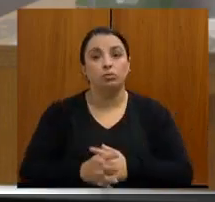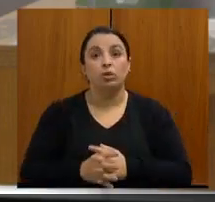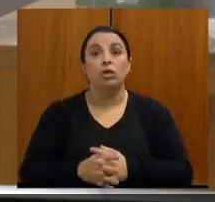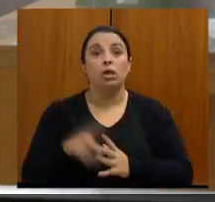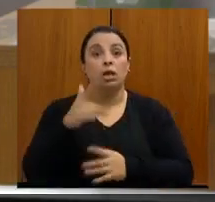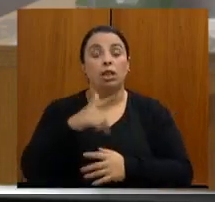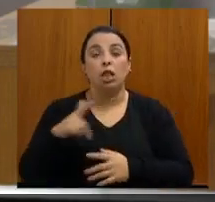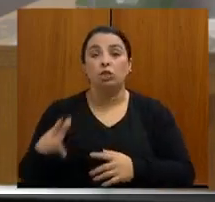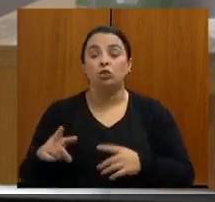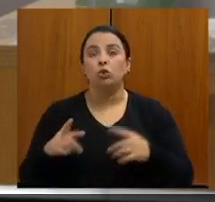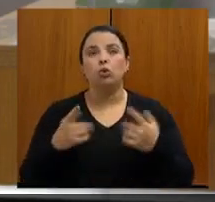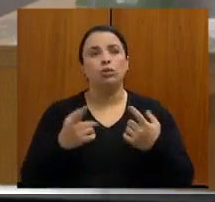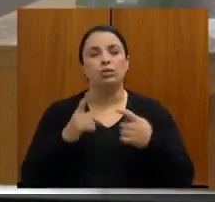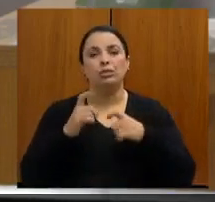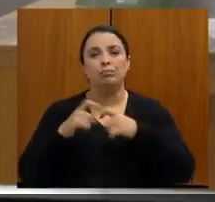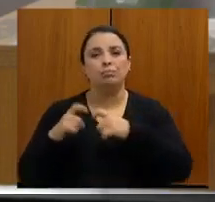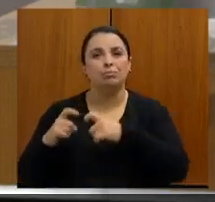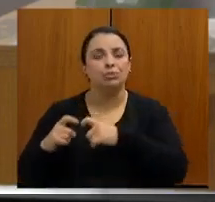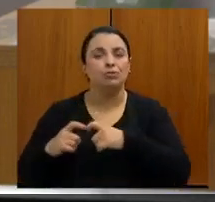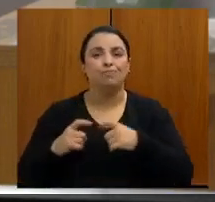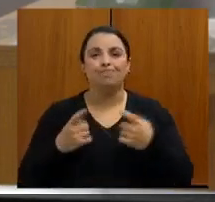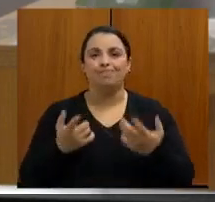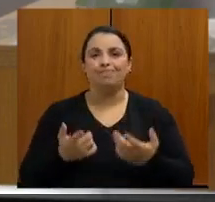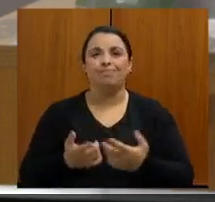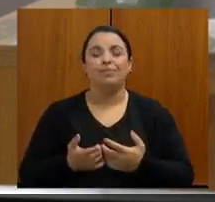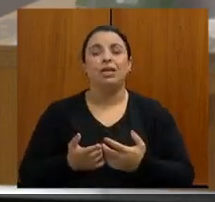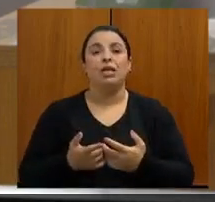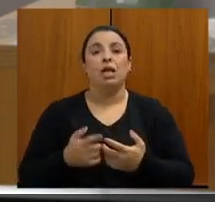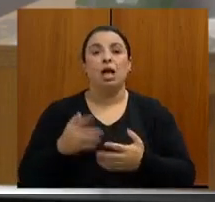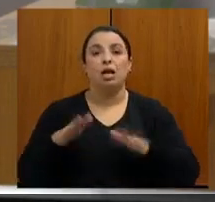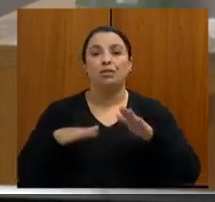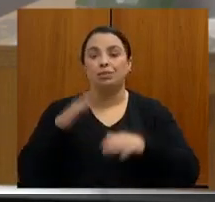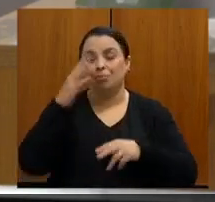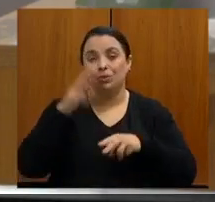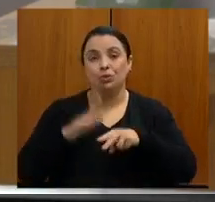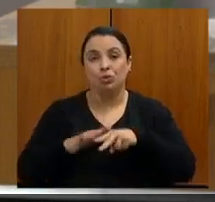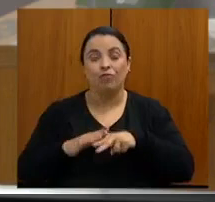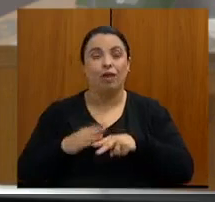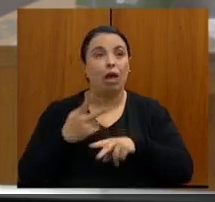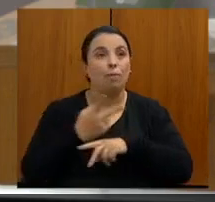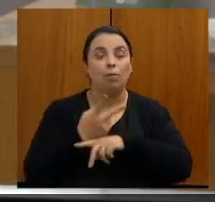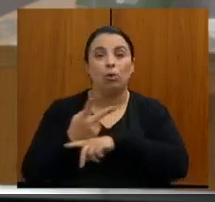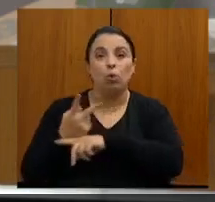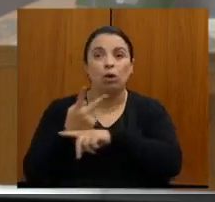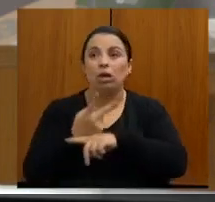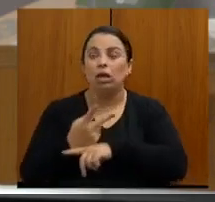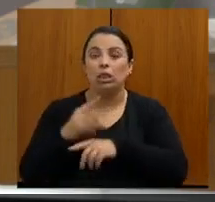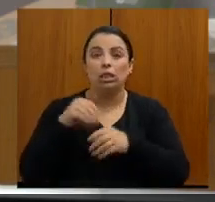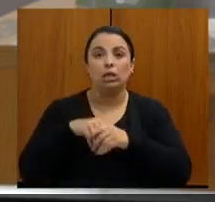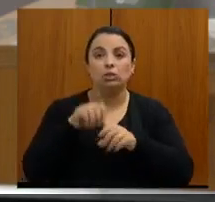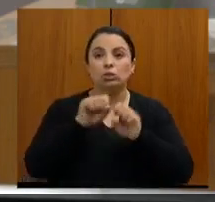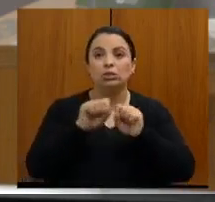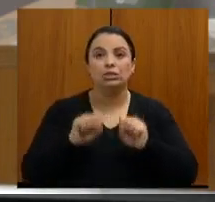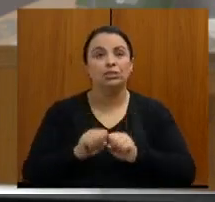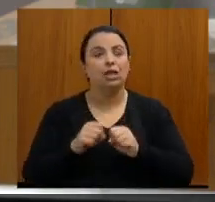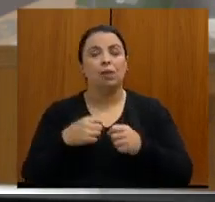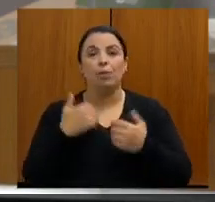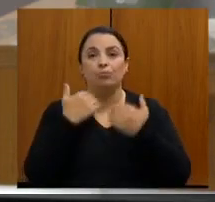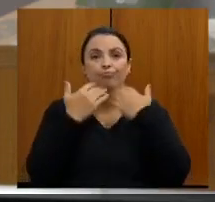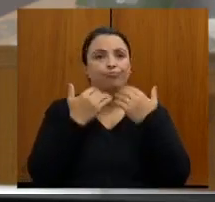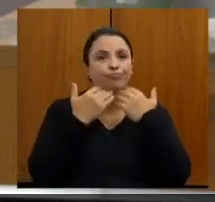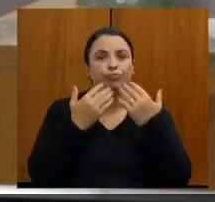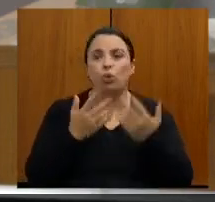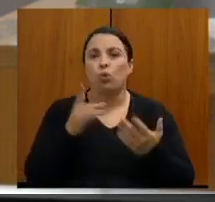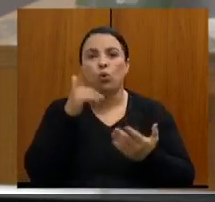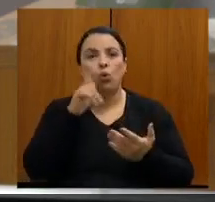especialidades que o paciente, de fato, ele perambula no sistema, muitas vezes. Esse diálogo, ele é difícil, nós estamos